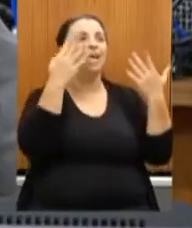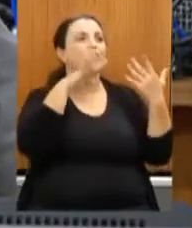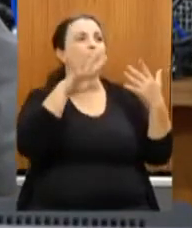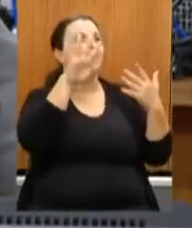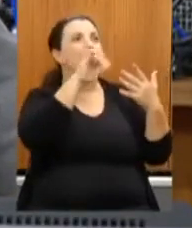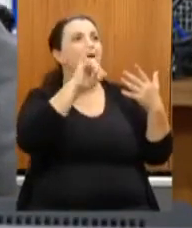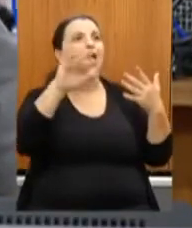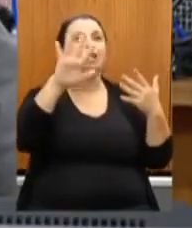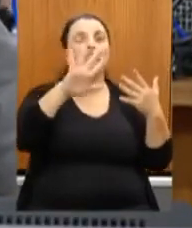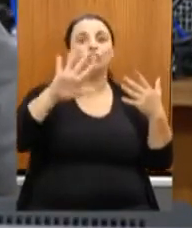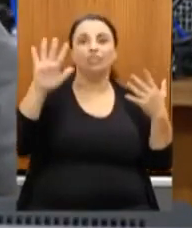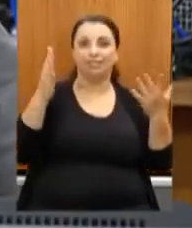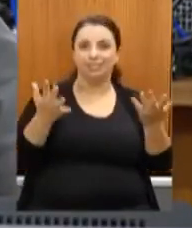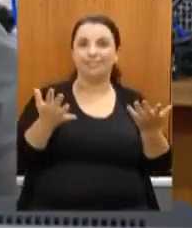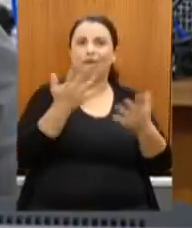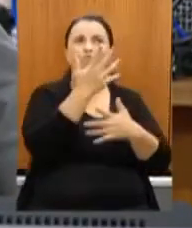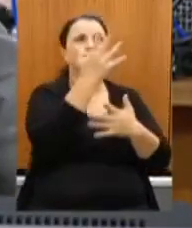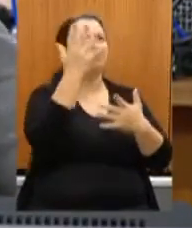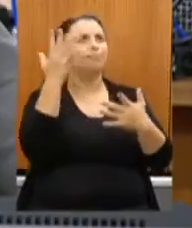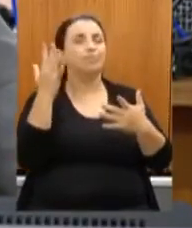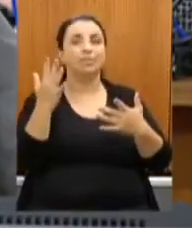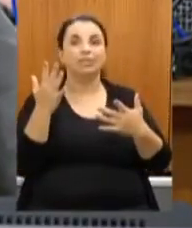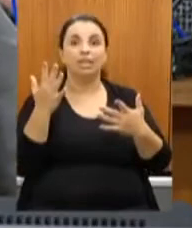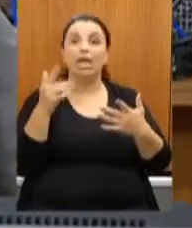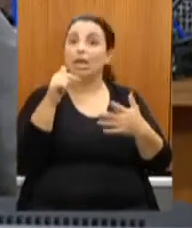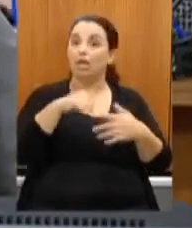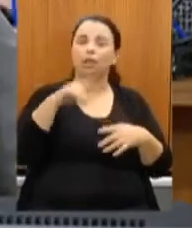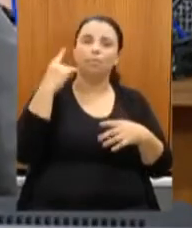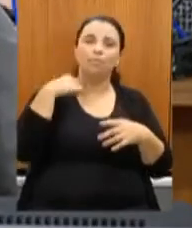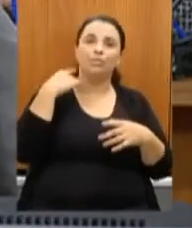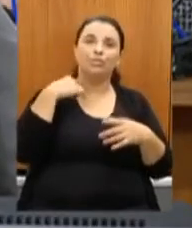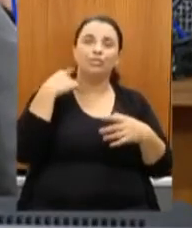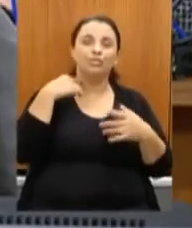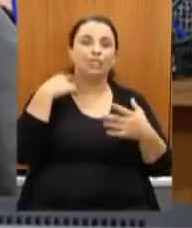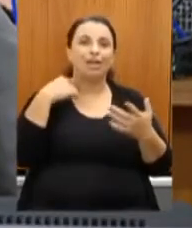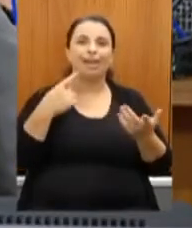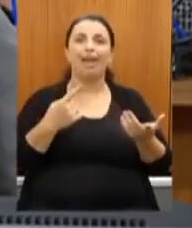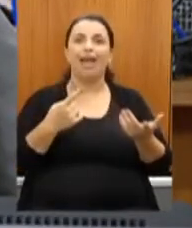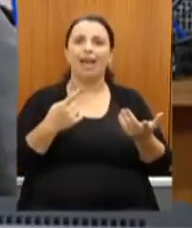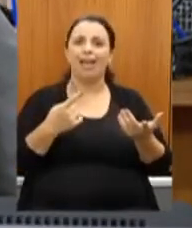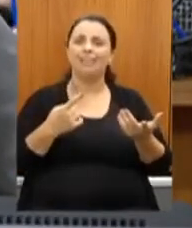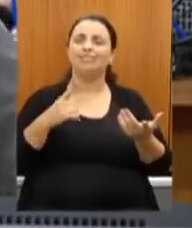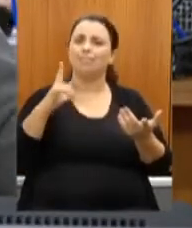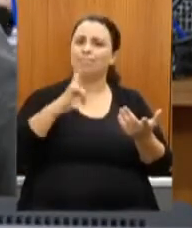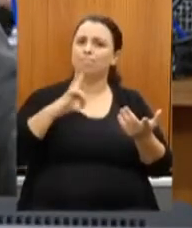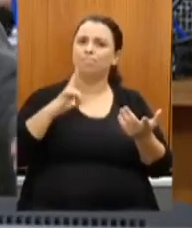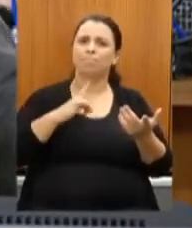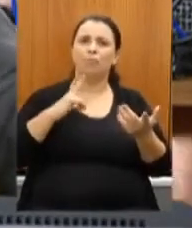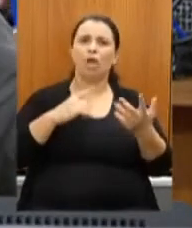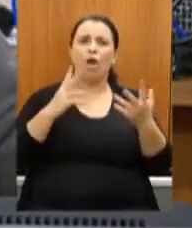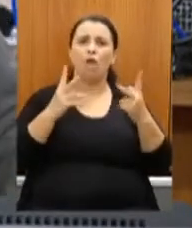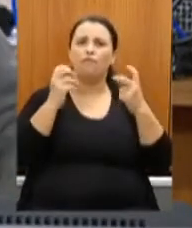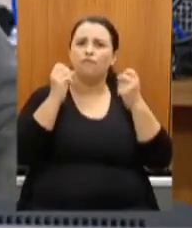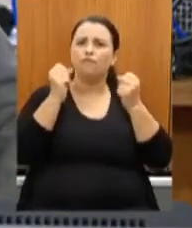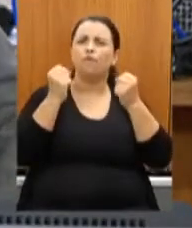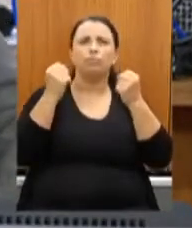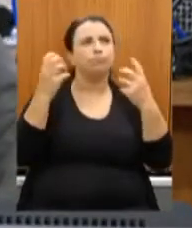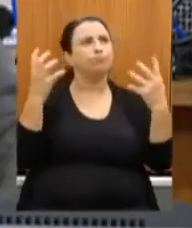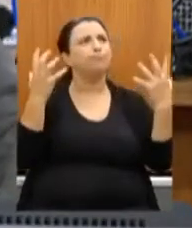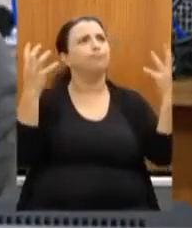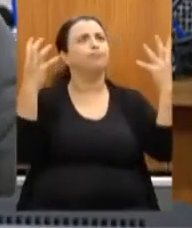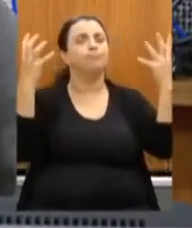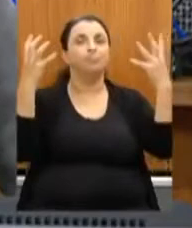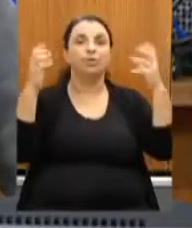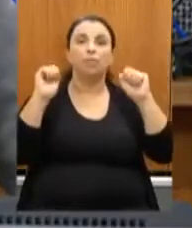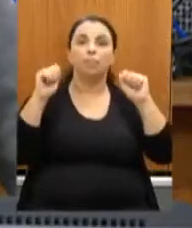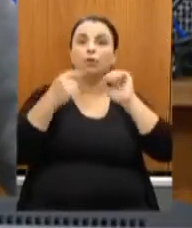quanto tímida aqui no Brasil e que Minas Gerais ainda tem a capacidade muito ainda de desenvolver.